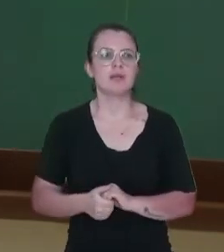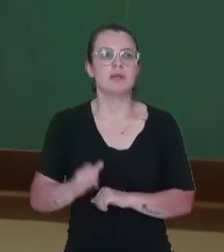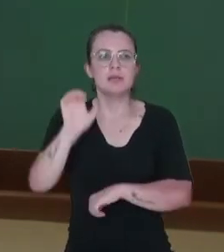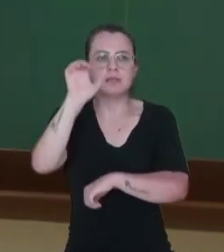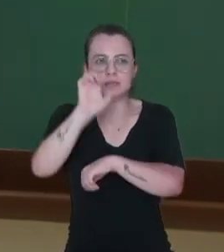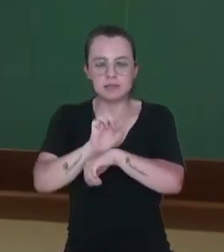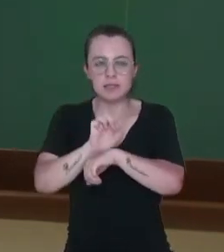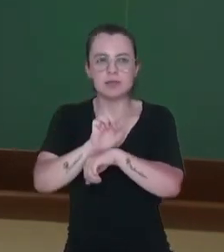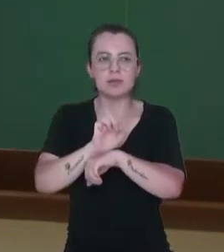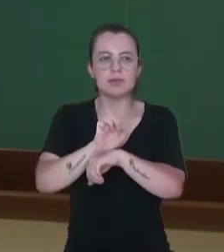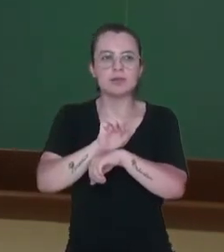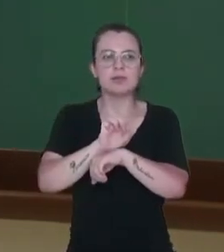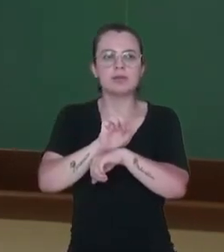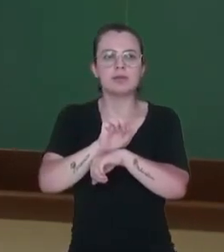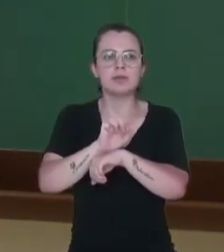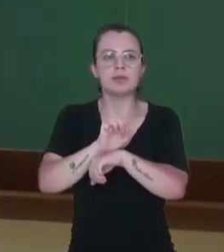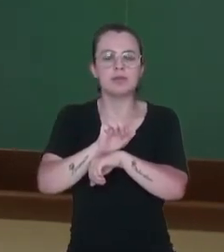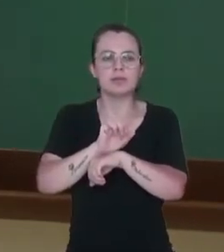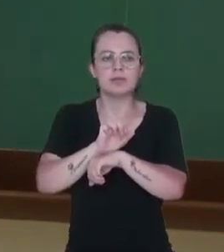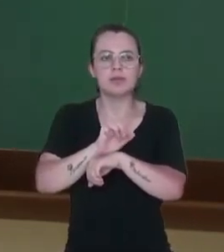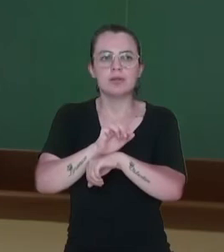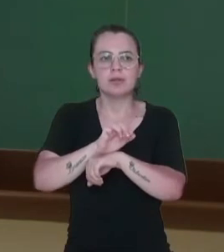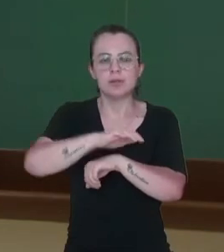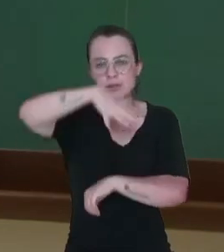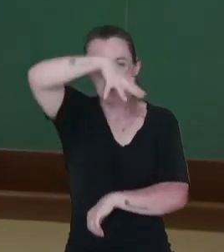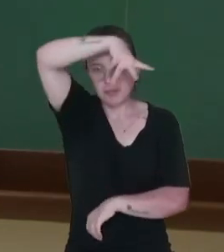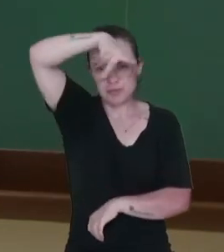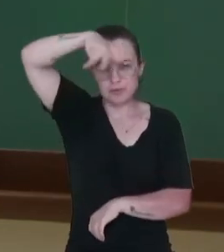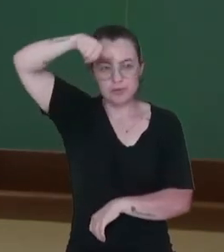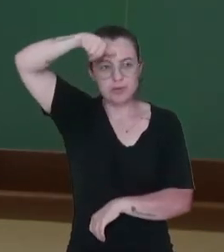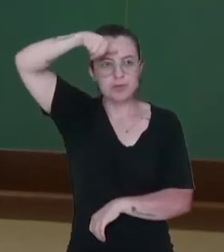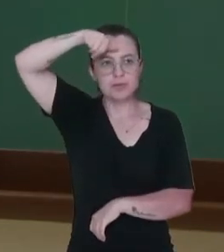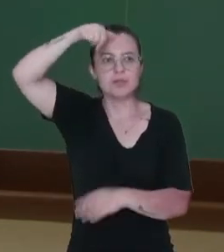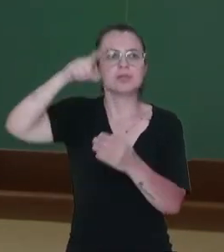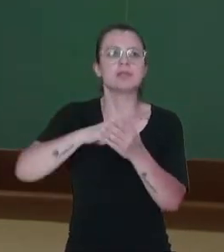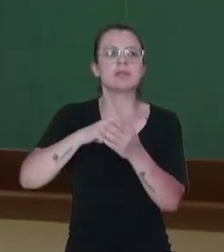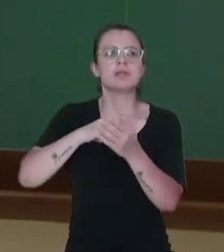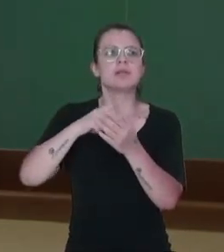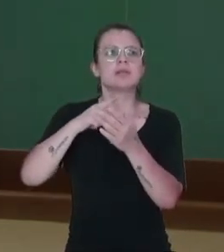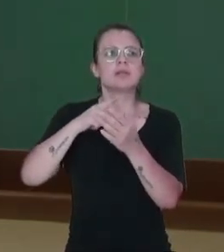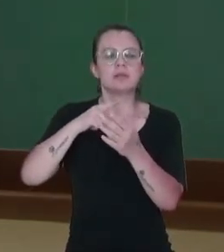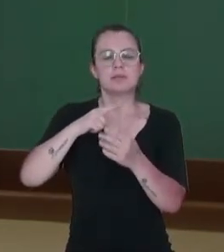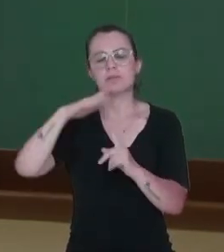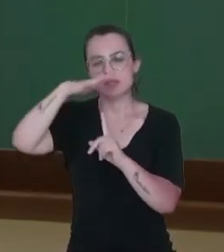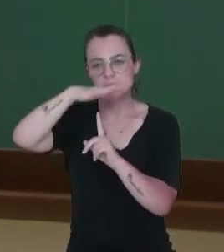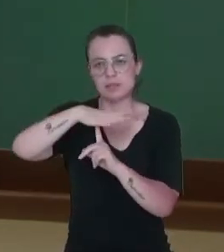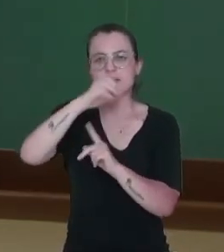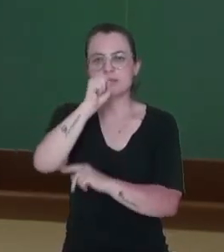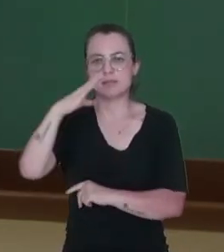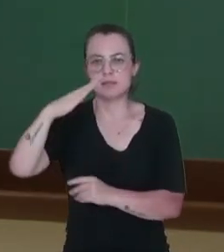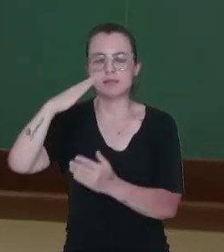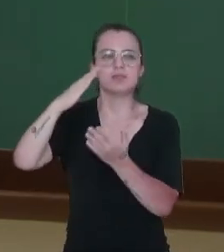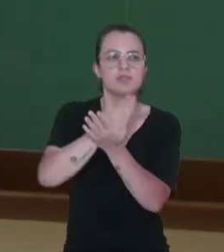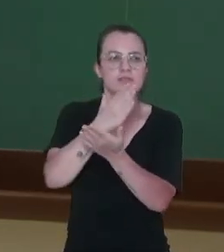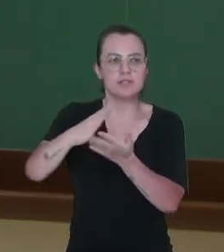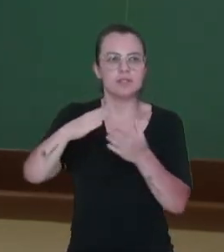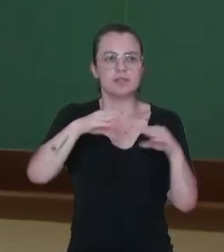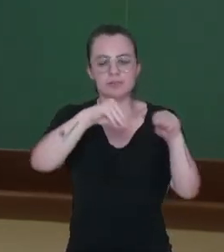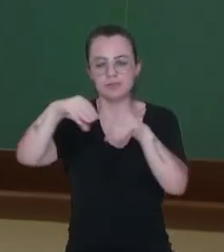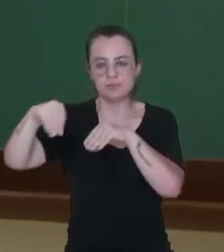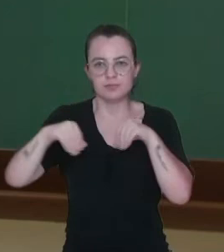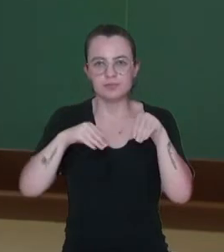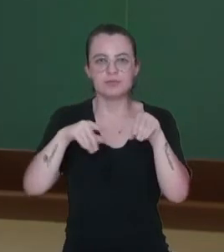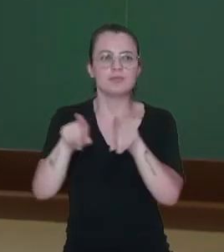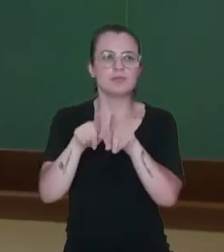de Mato Grosso, Paraná e Santa Catarina, foram divididos em diversos territórios, dando